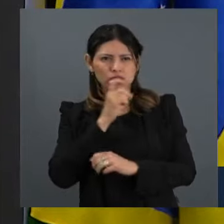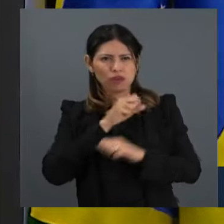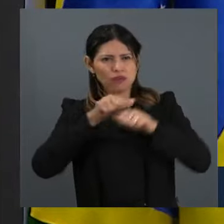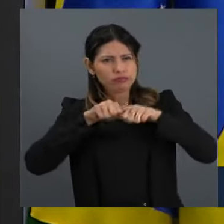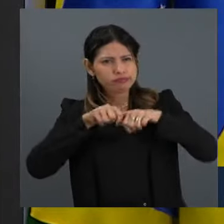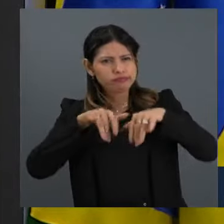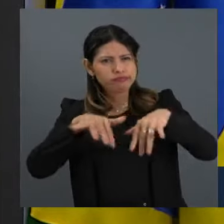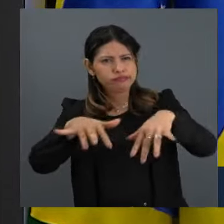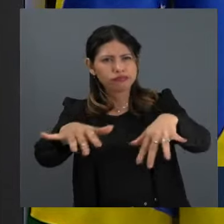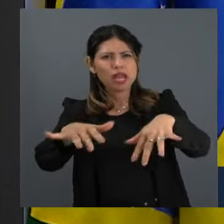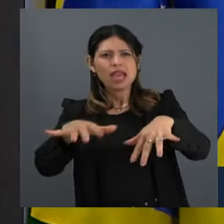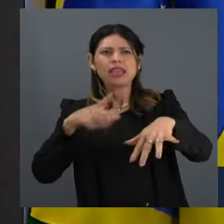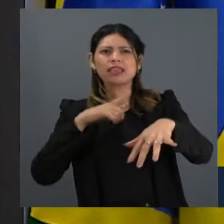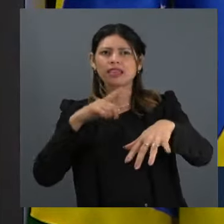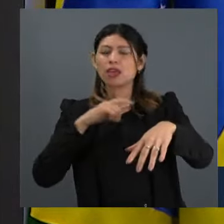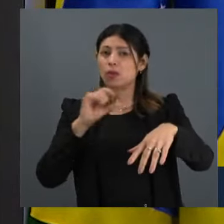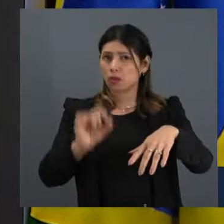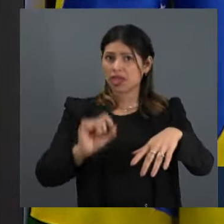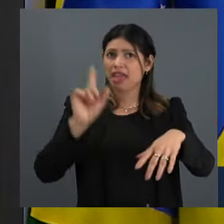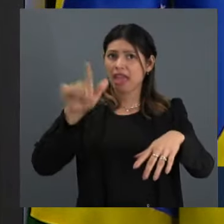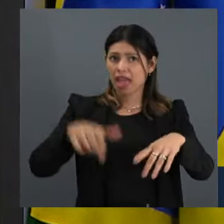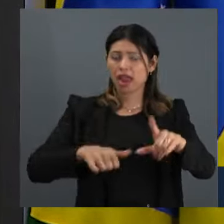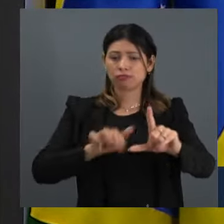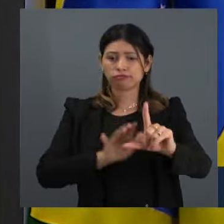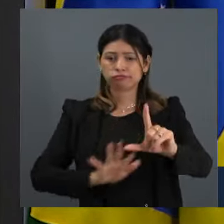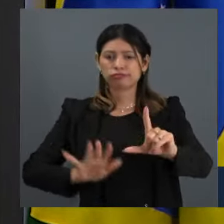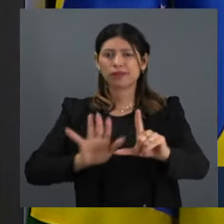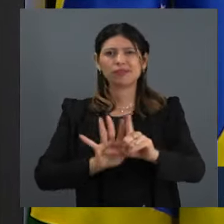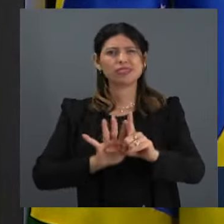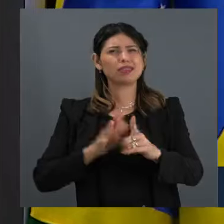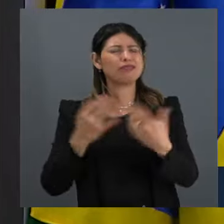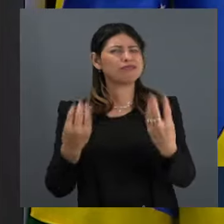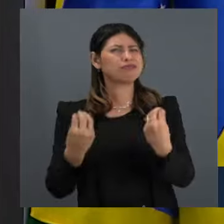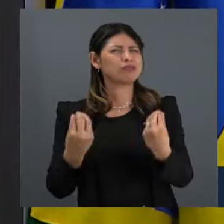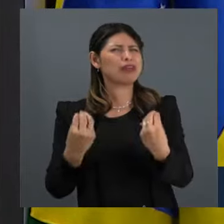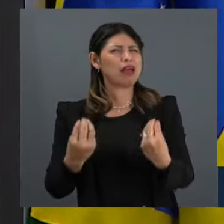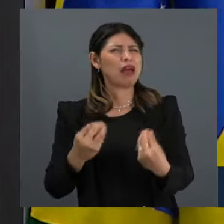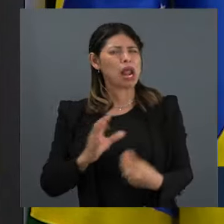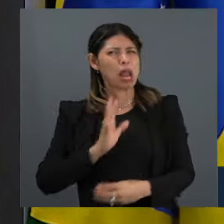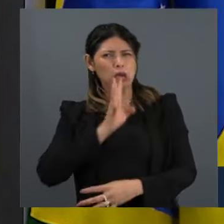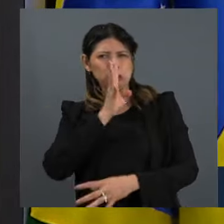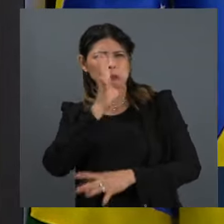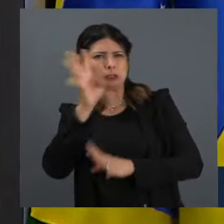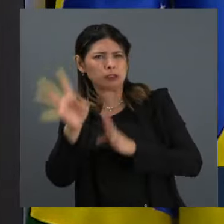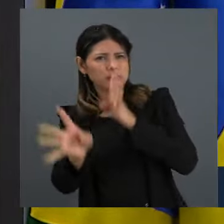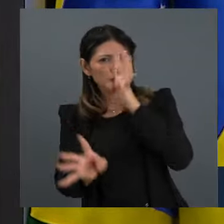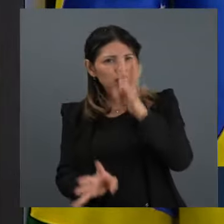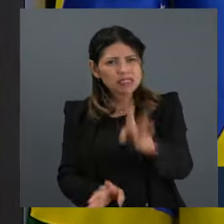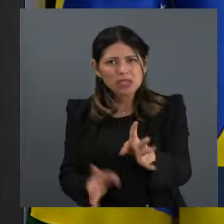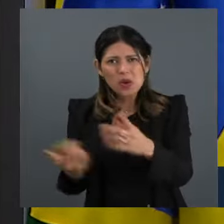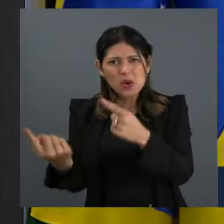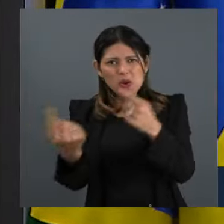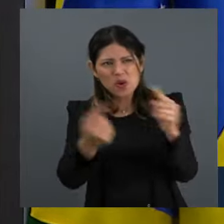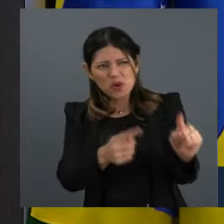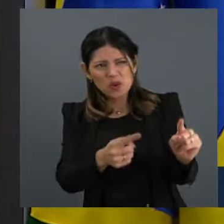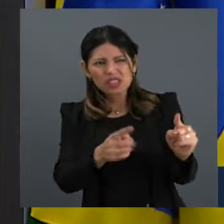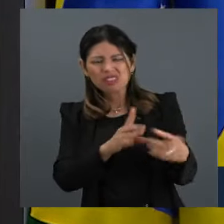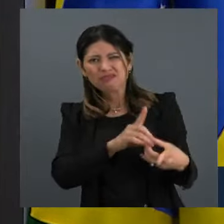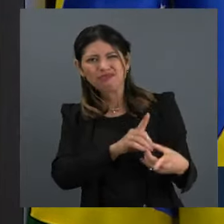plataformas é um desaforo tirânico contra a integridade da democracia.